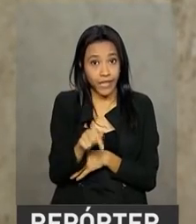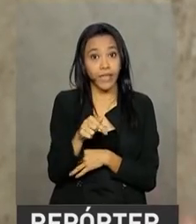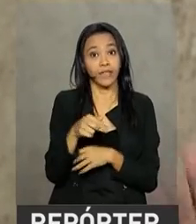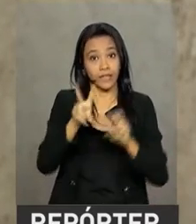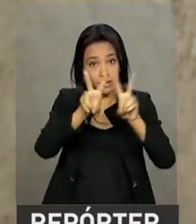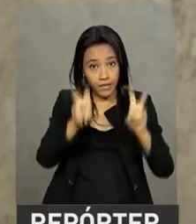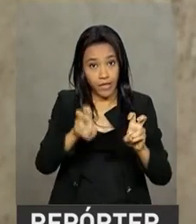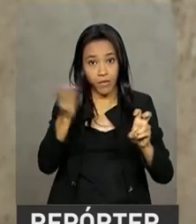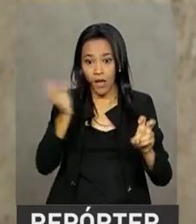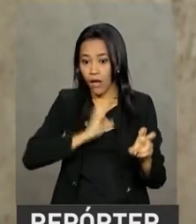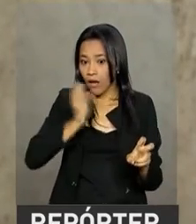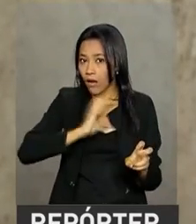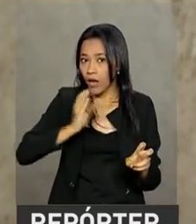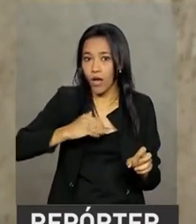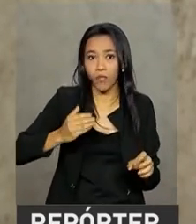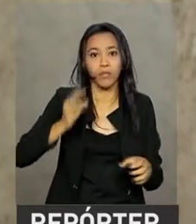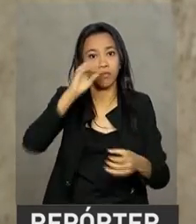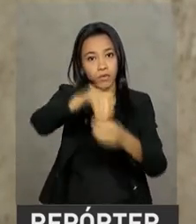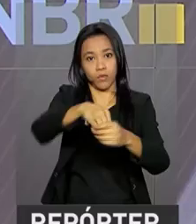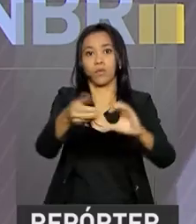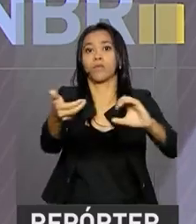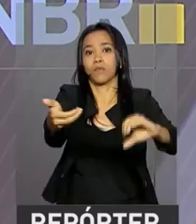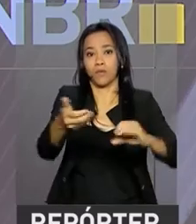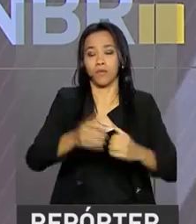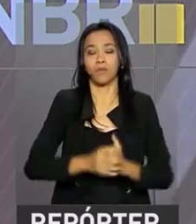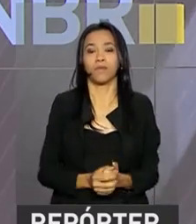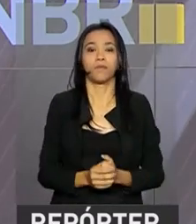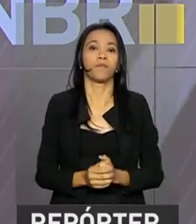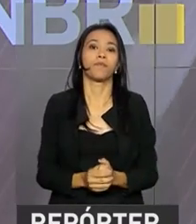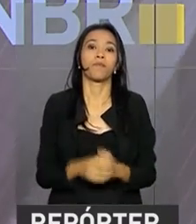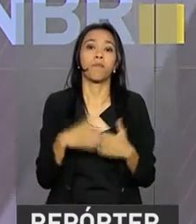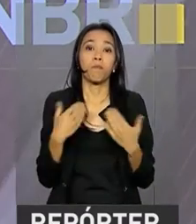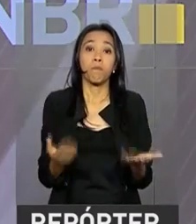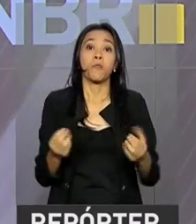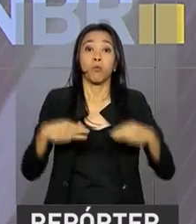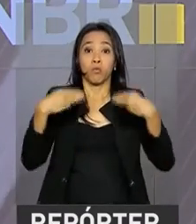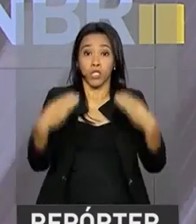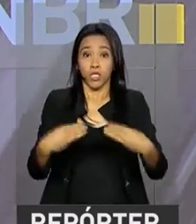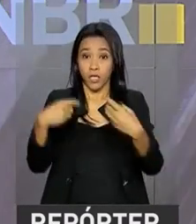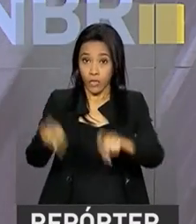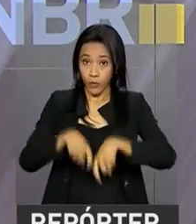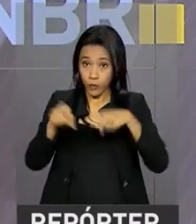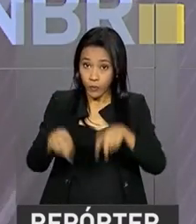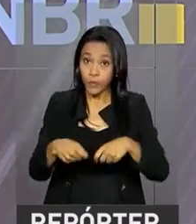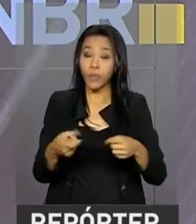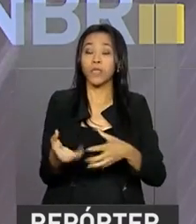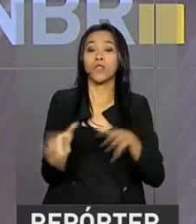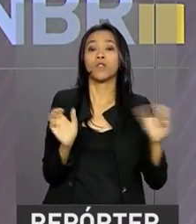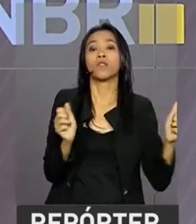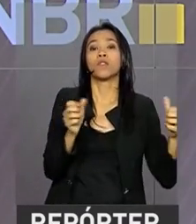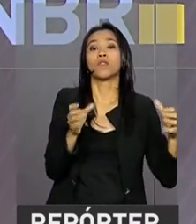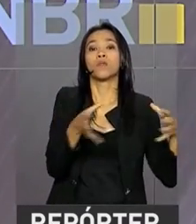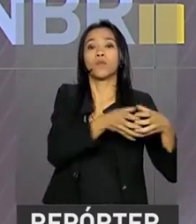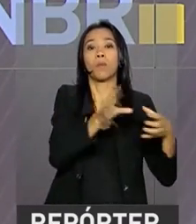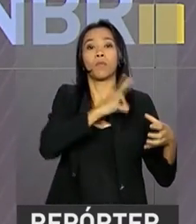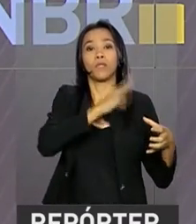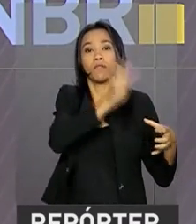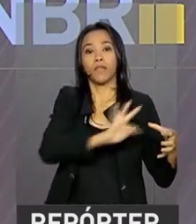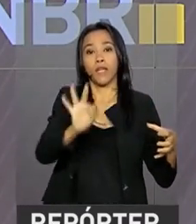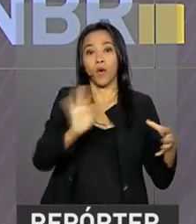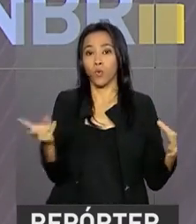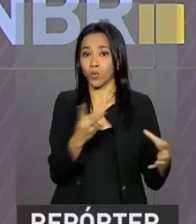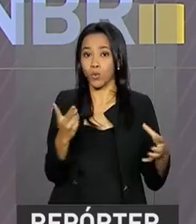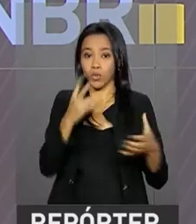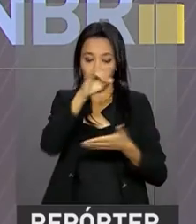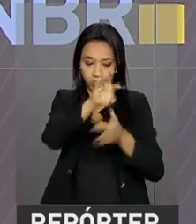ande com mais rapidez no Congresso Nacional. O Ministério da Agricultura e a Polícia Federal divulgaram nota sobre a Operação